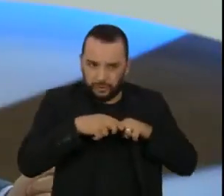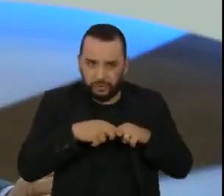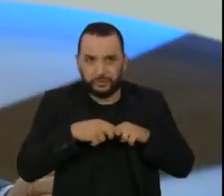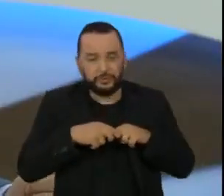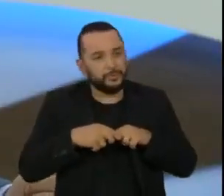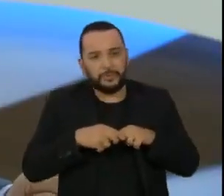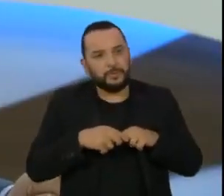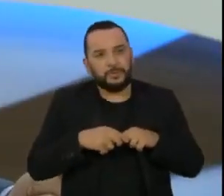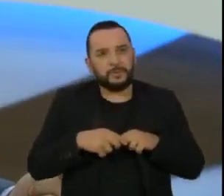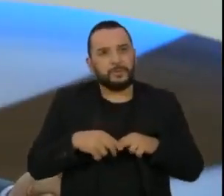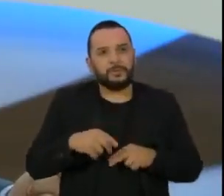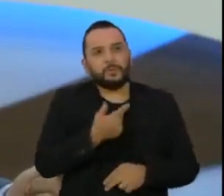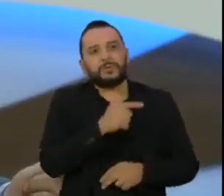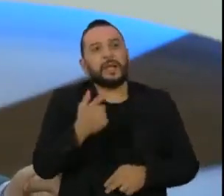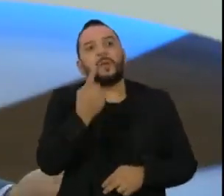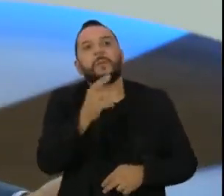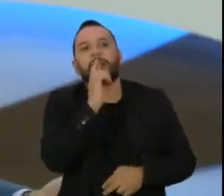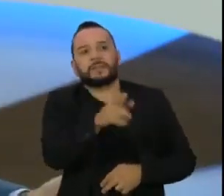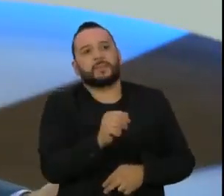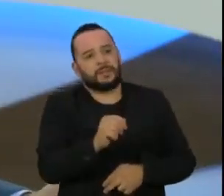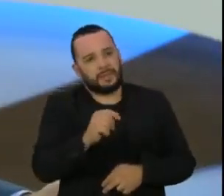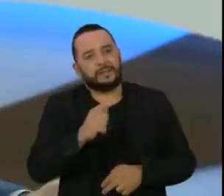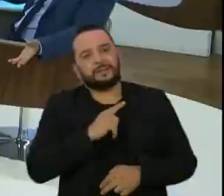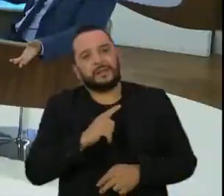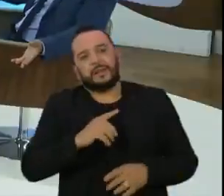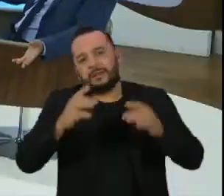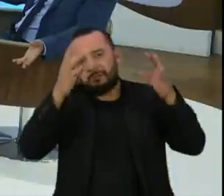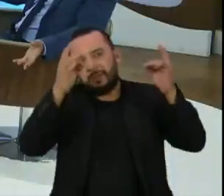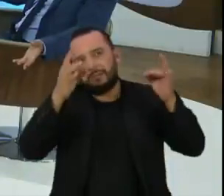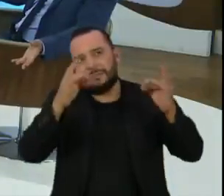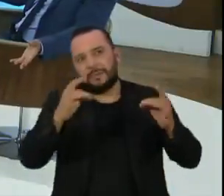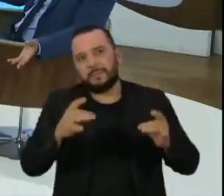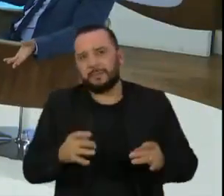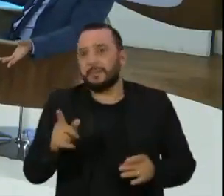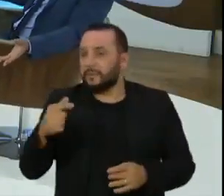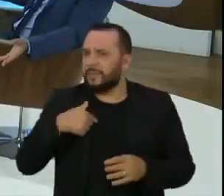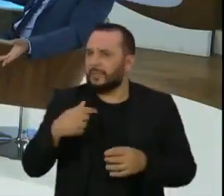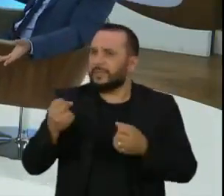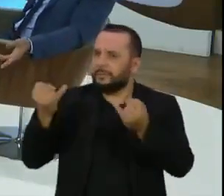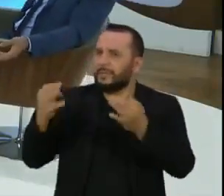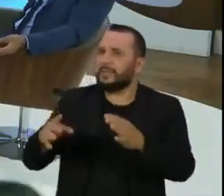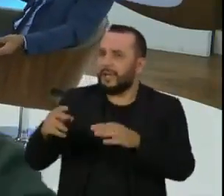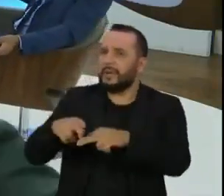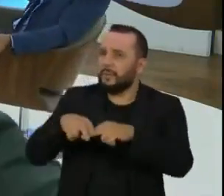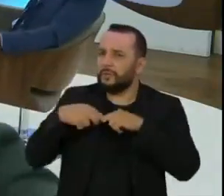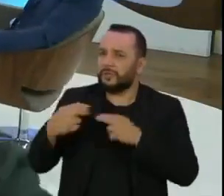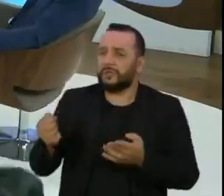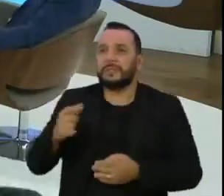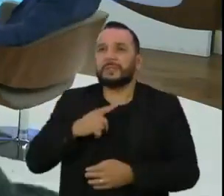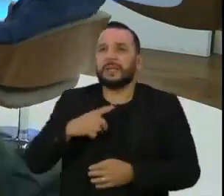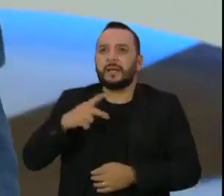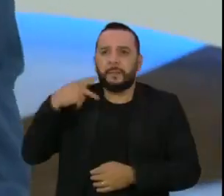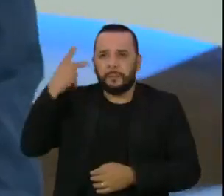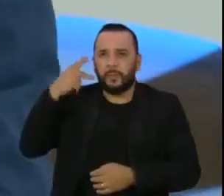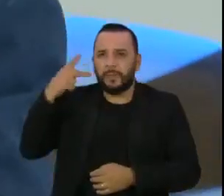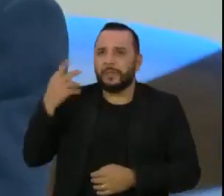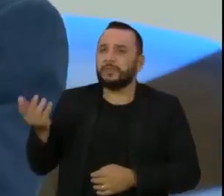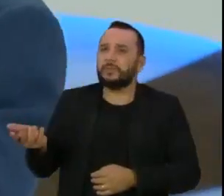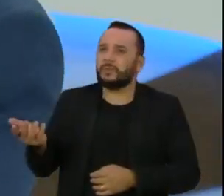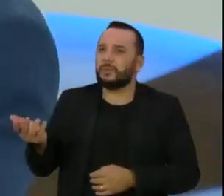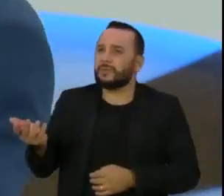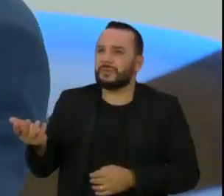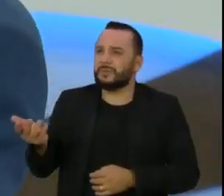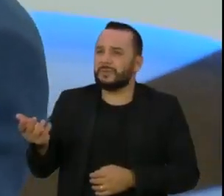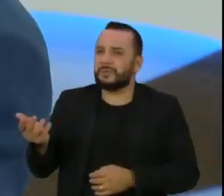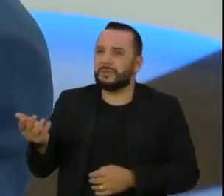além... Então, e é isso que eu perguntei. Do que o... O senhor é quem falou da lei. Eu perguntei qual é a Nós temos aí parlamentares que estão ali um tempo... mas então, de forma bem